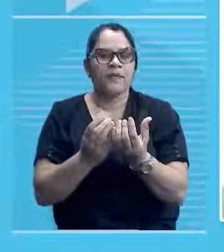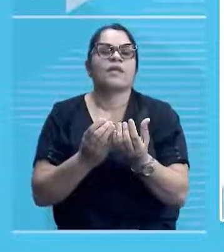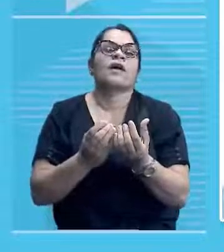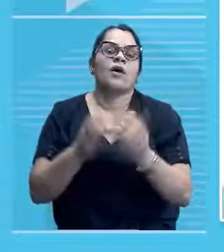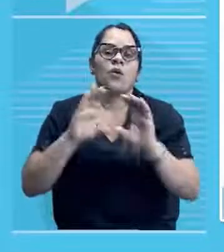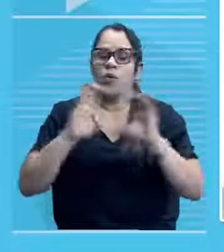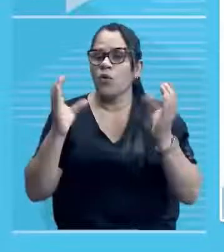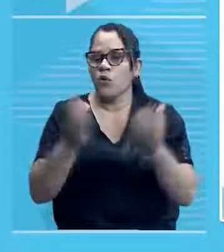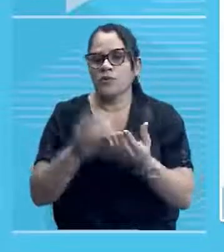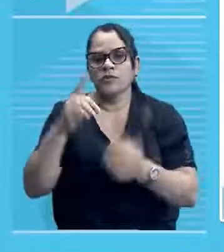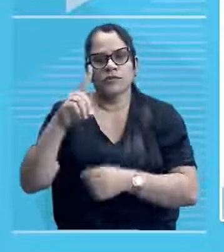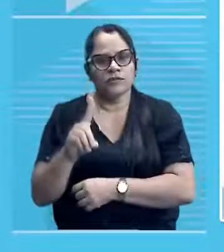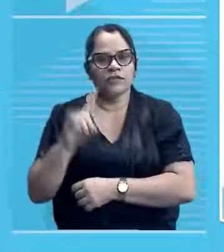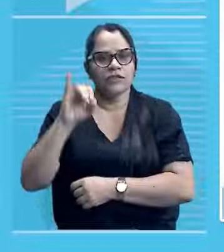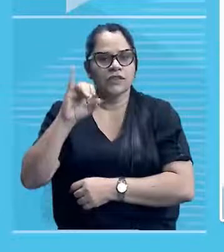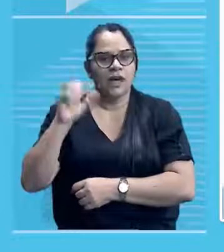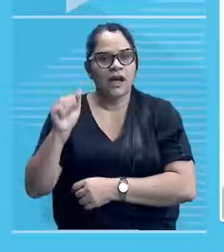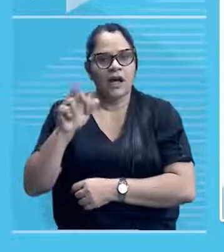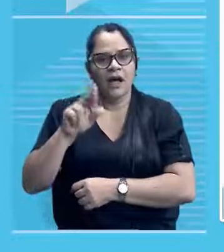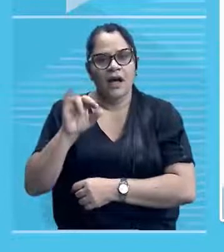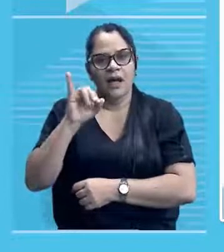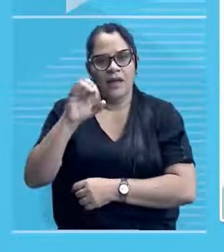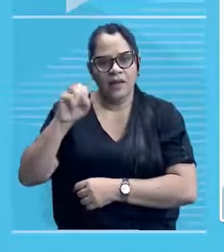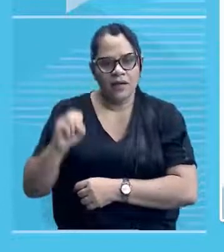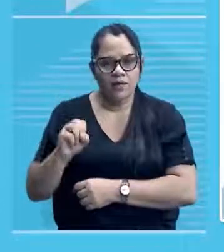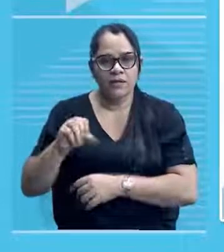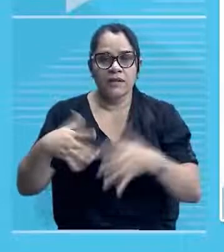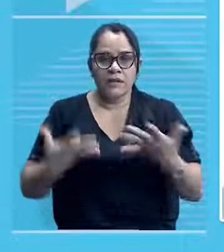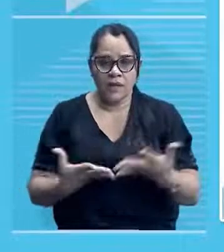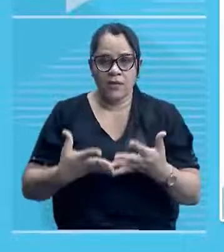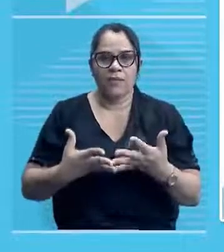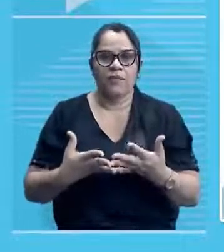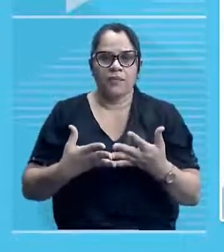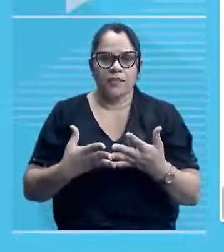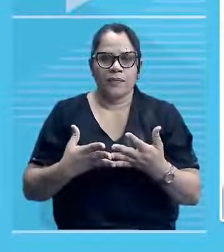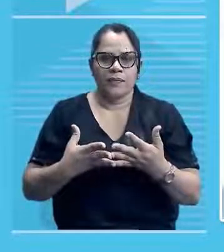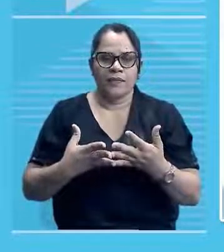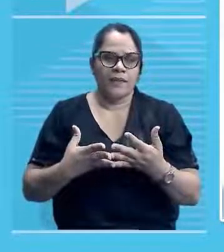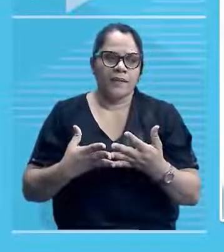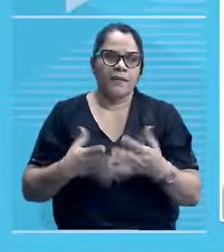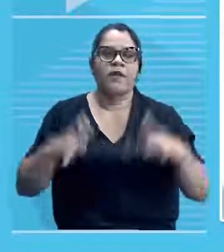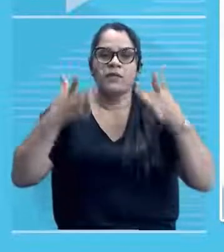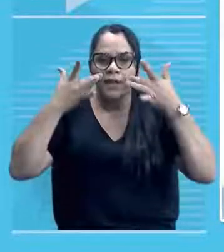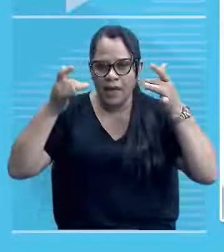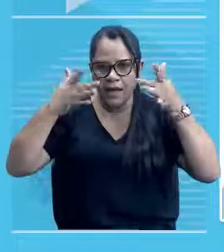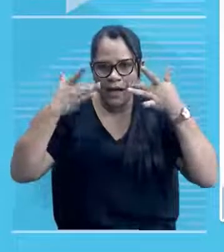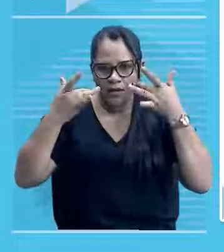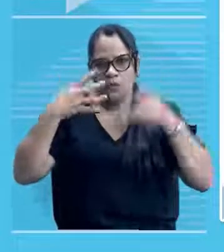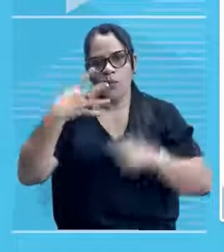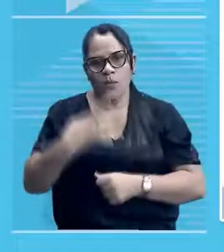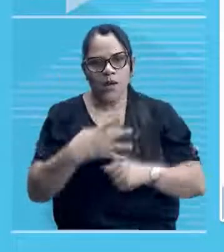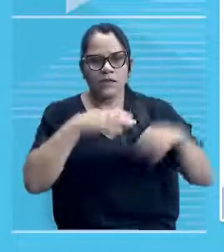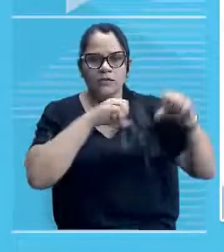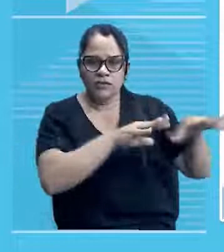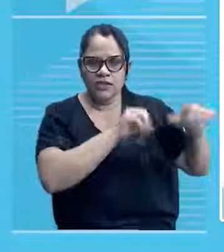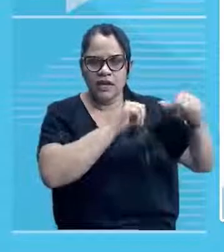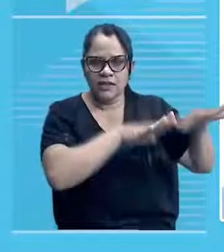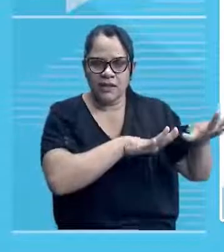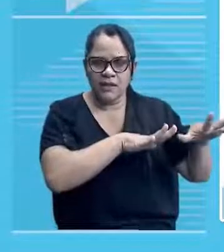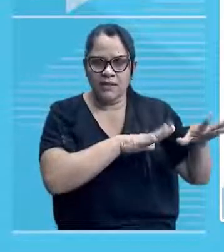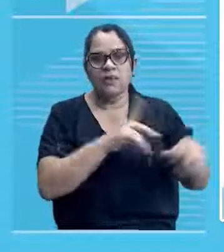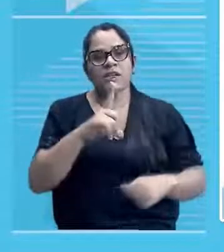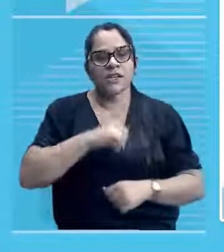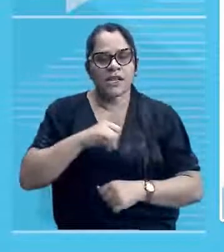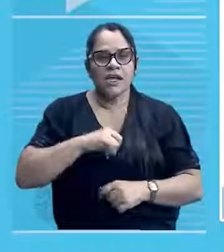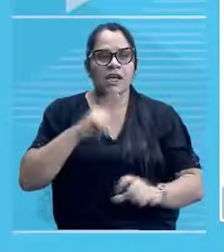Diários, Teatro 4 de Setembro. Então, o Teatro 4 de Setembro, ele possui, especificamente o Teatro 4